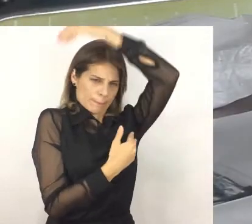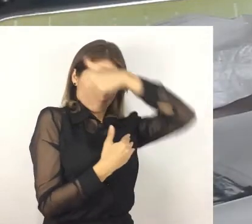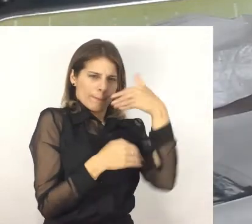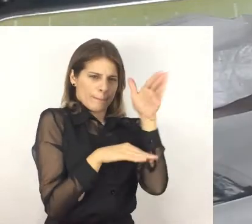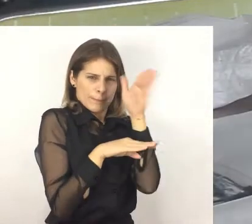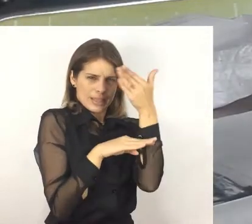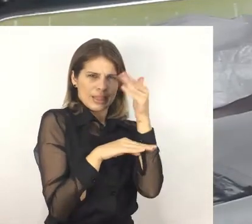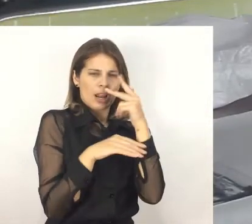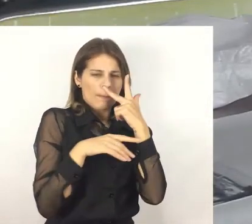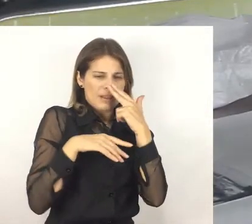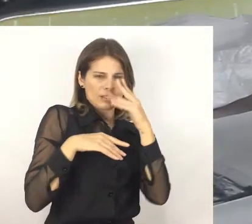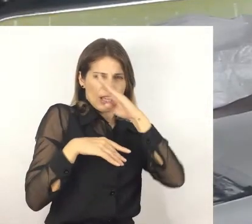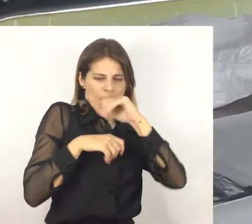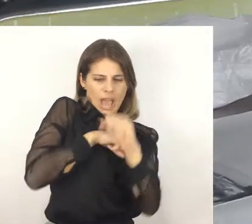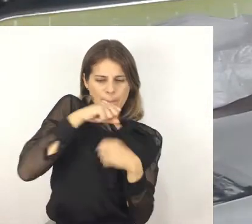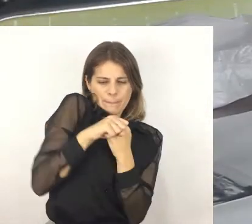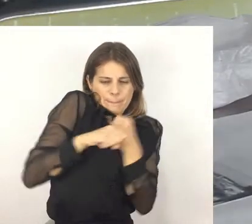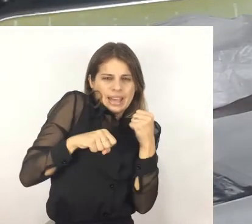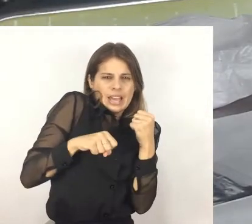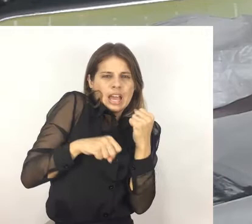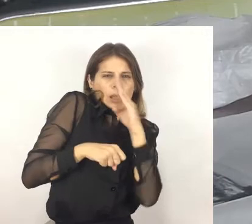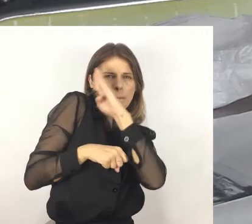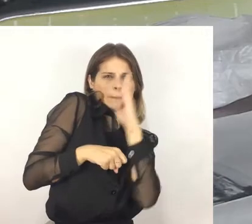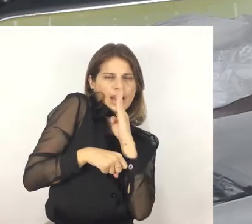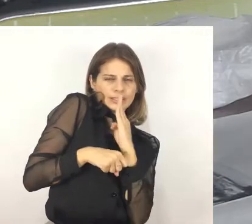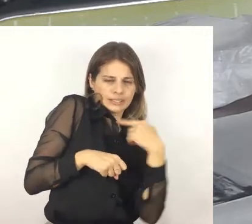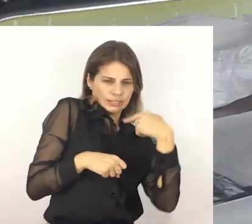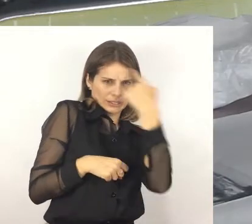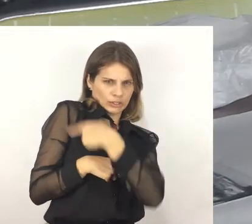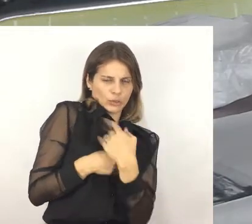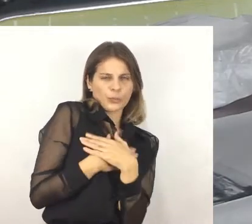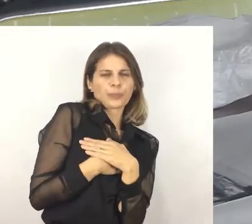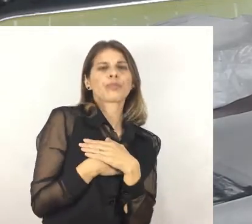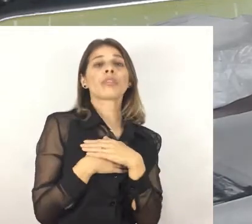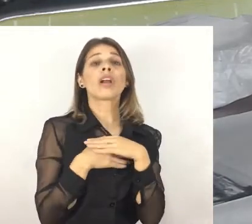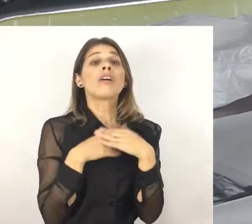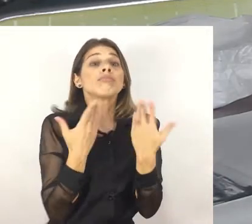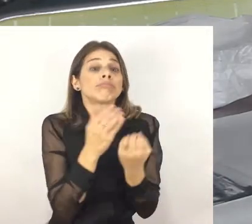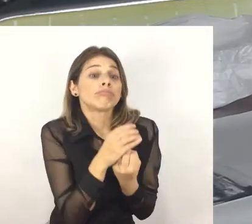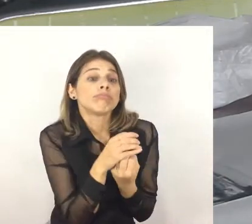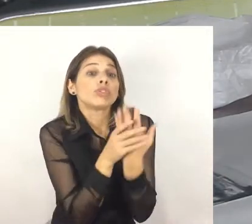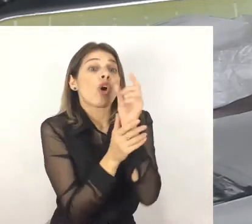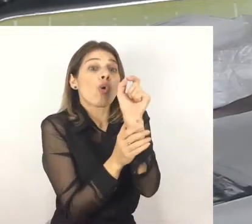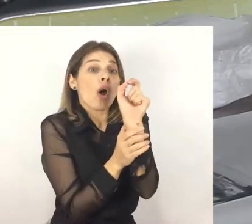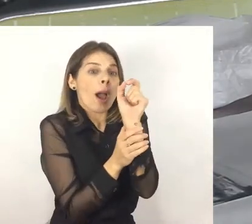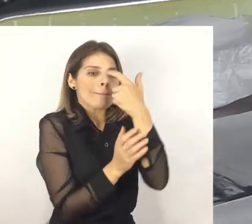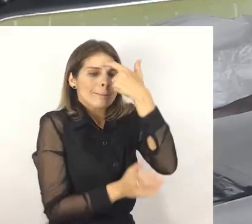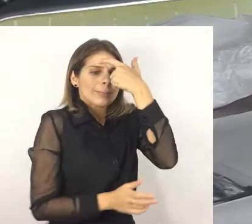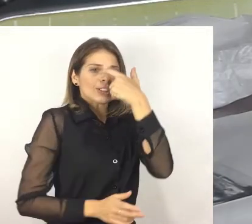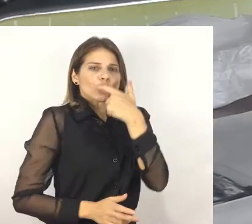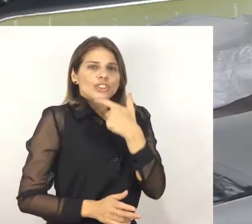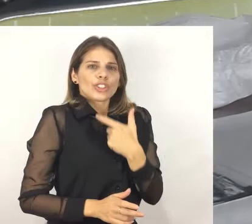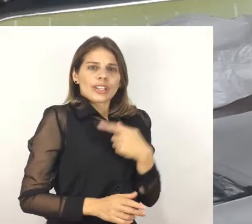verdade, nunca... Desde que eu fotografei, desde que eu criei esse projeto, eu nunca mais